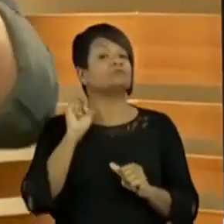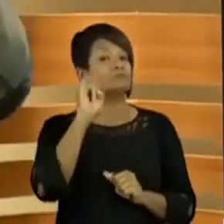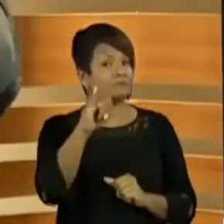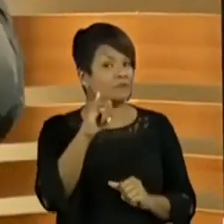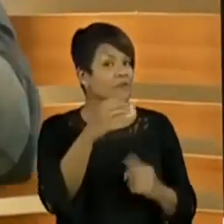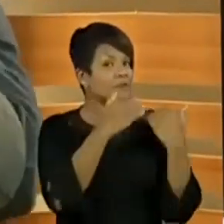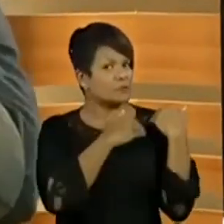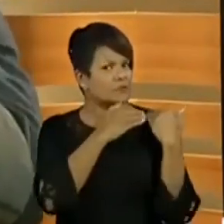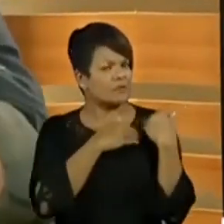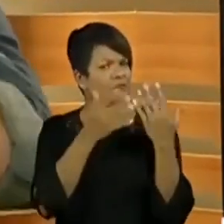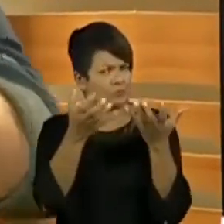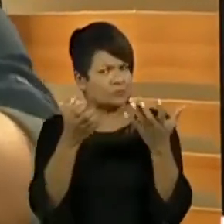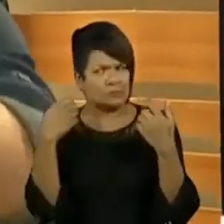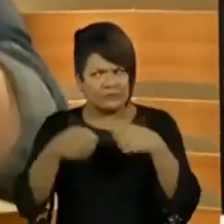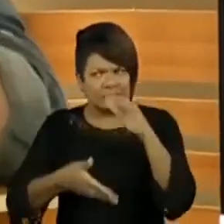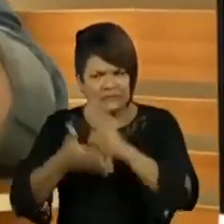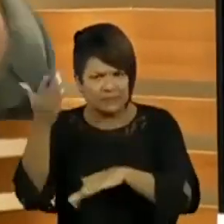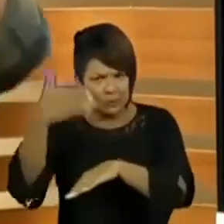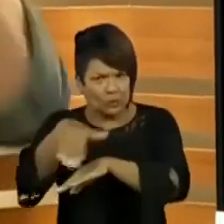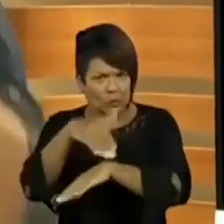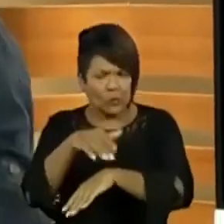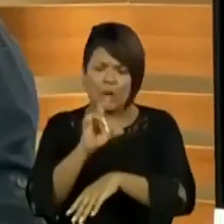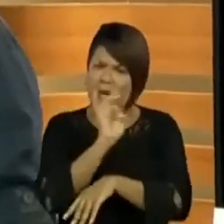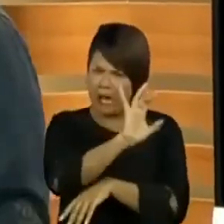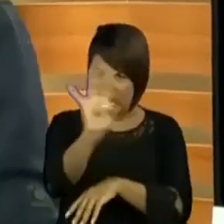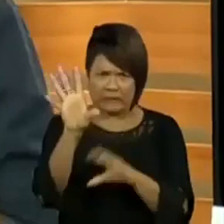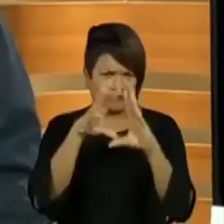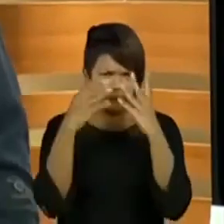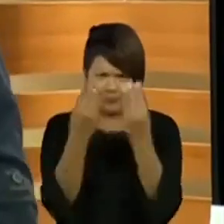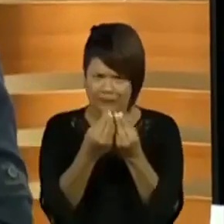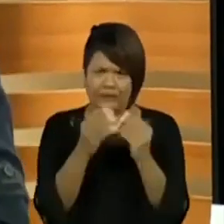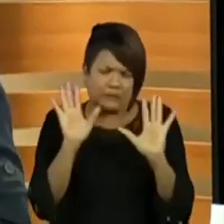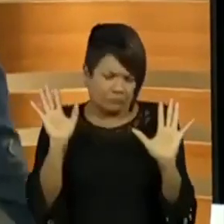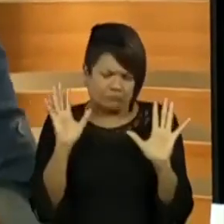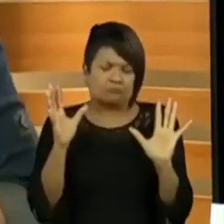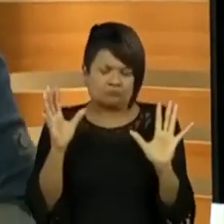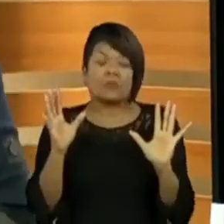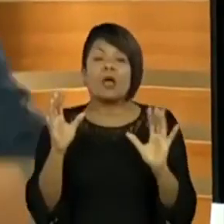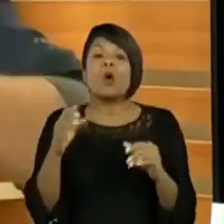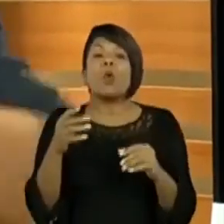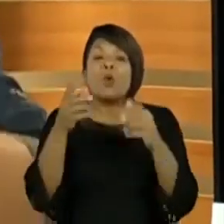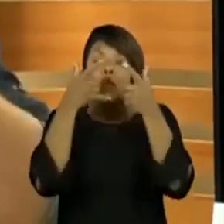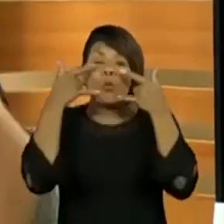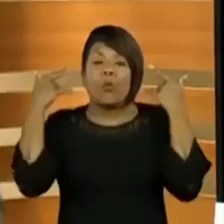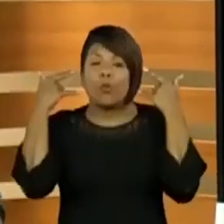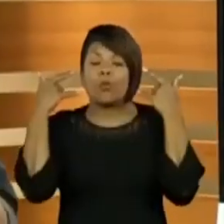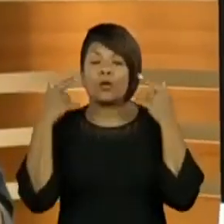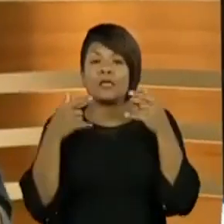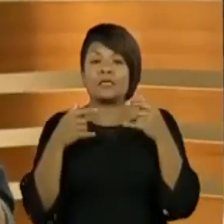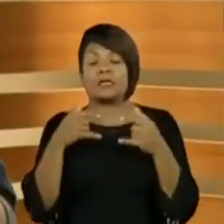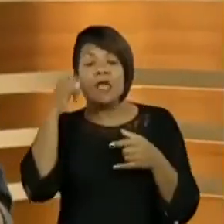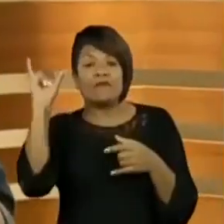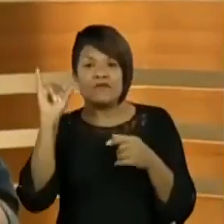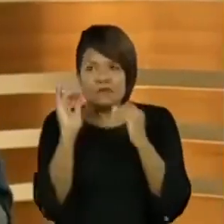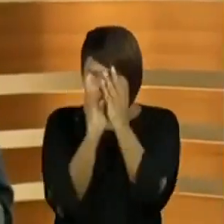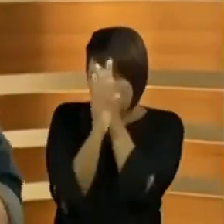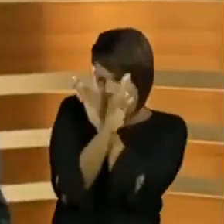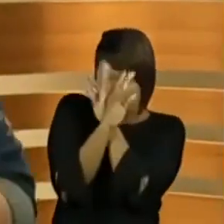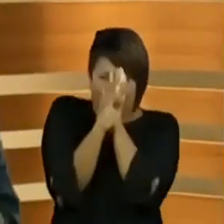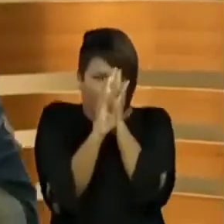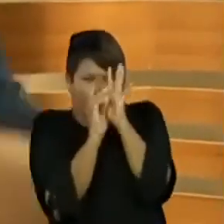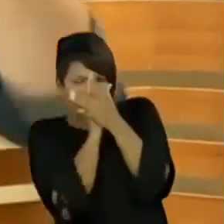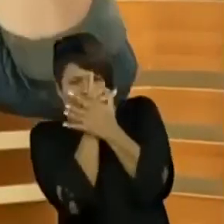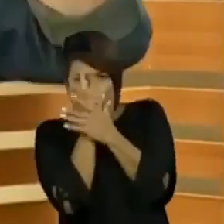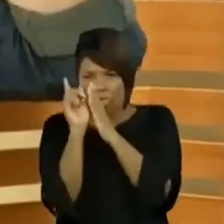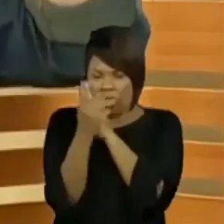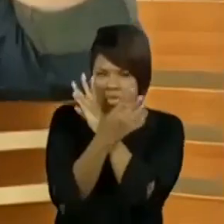responsável, você tiver que sair, a realidade é de cada um e nós sabemos disso, usa máscara e evite aglomerações, pois a gente tem